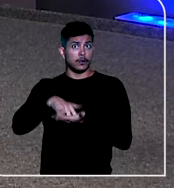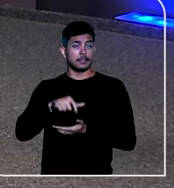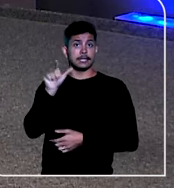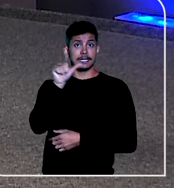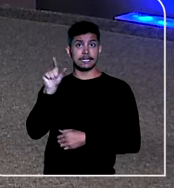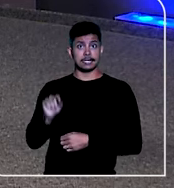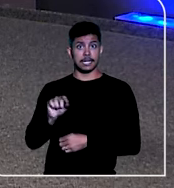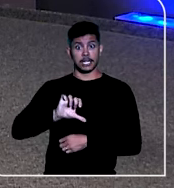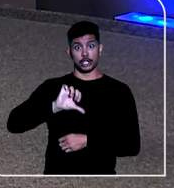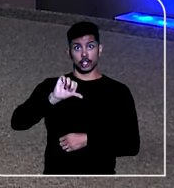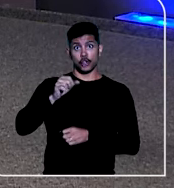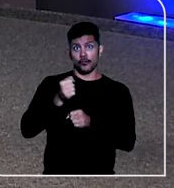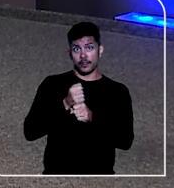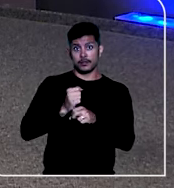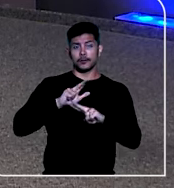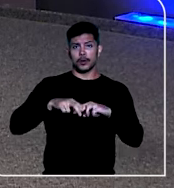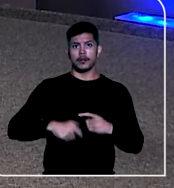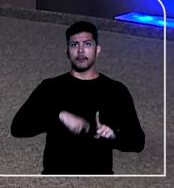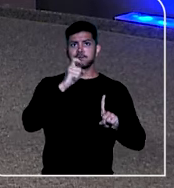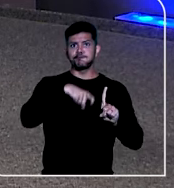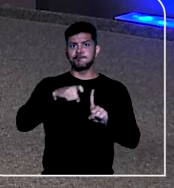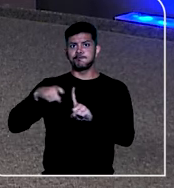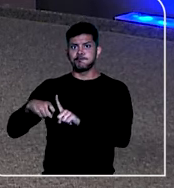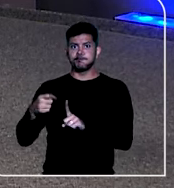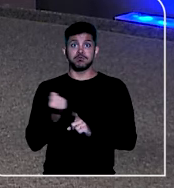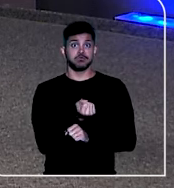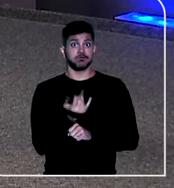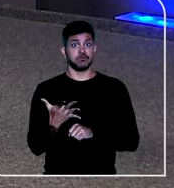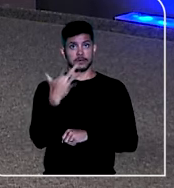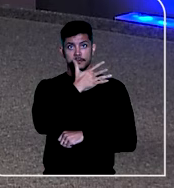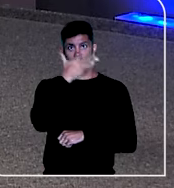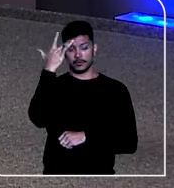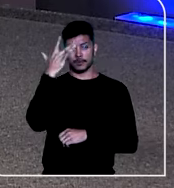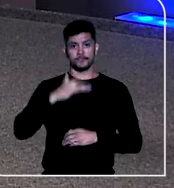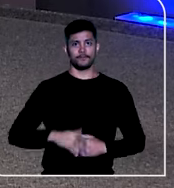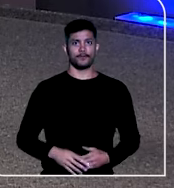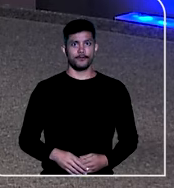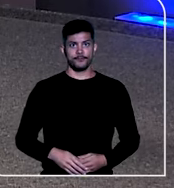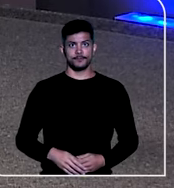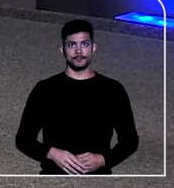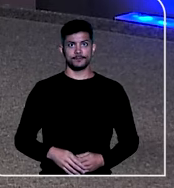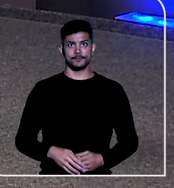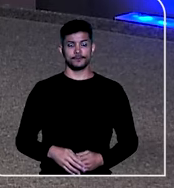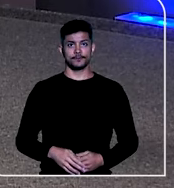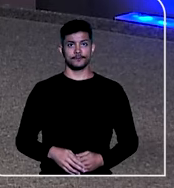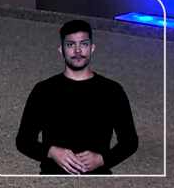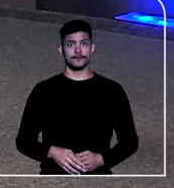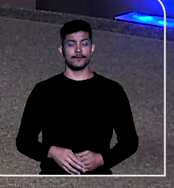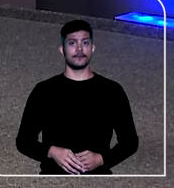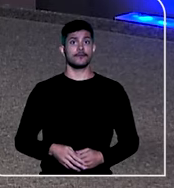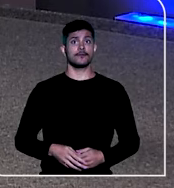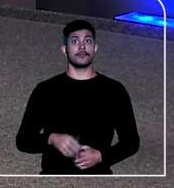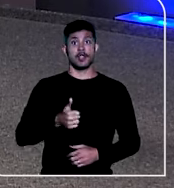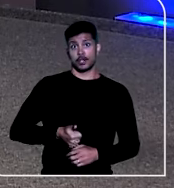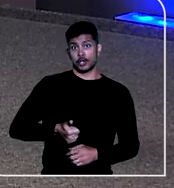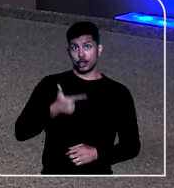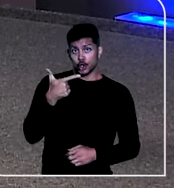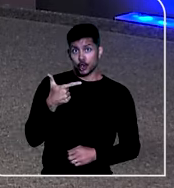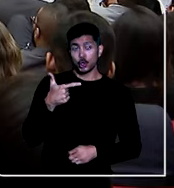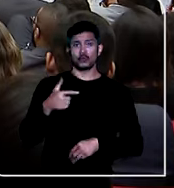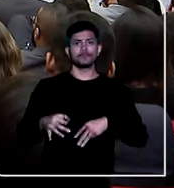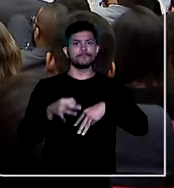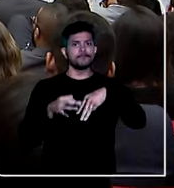nove anos de prisão por estupro coletivo. Confira na reportagem de Marina Campos. Ao todo, 12